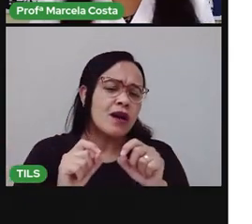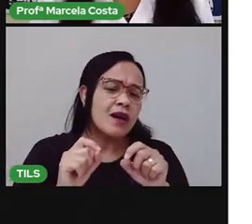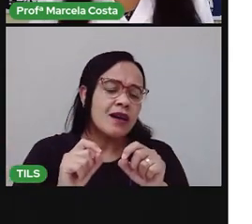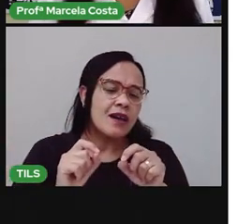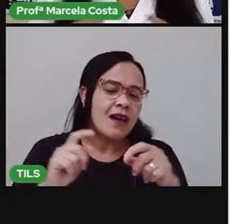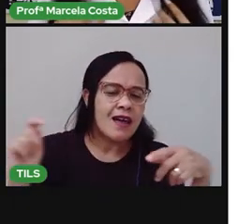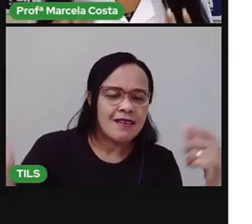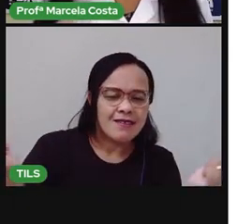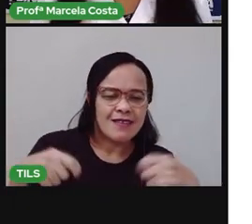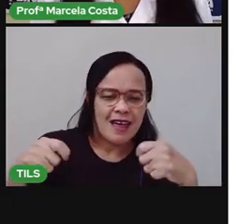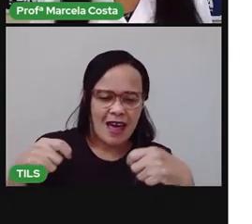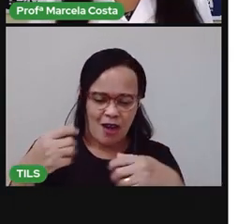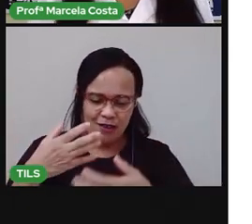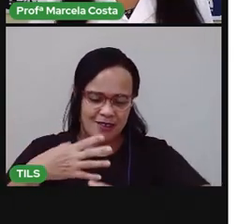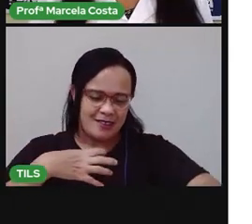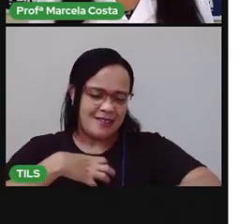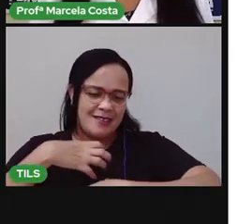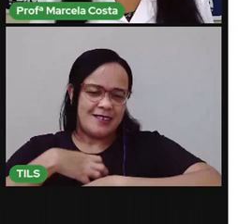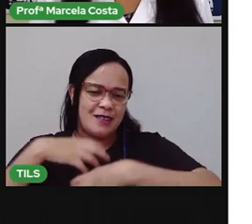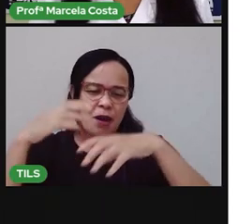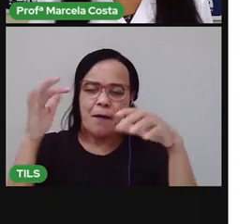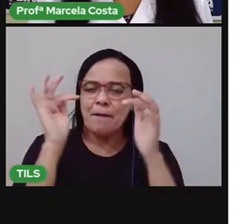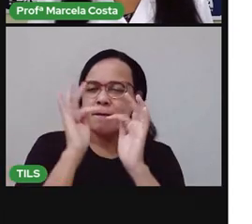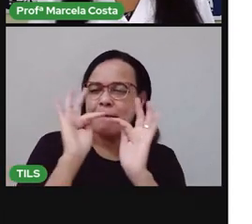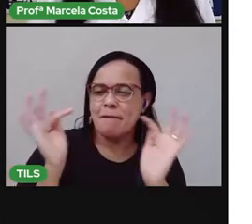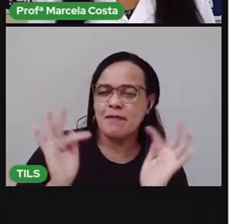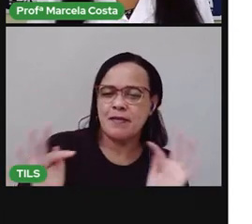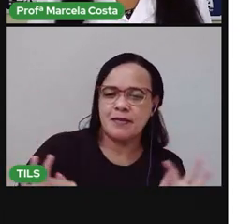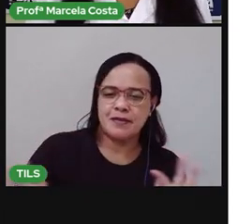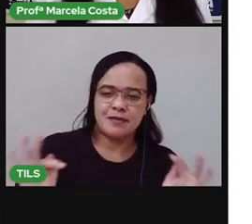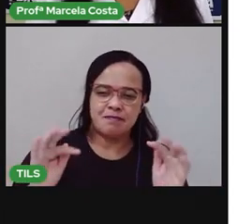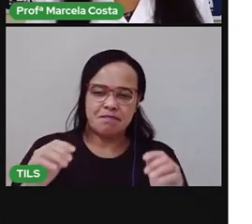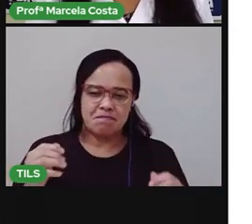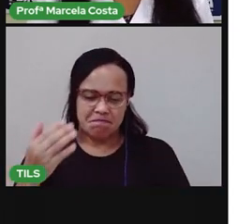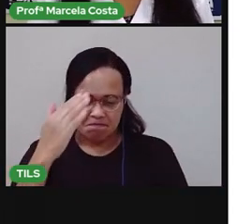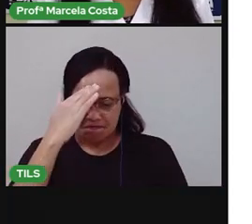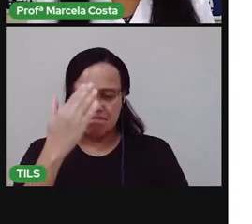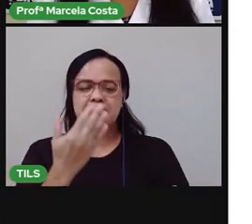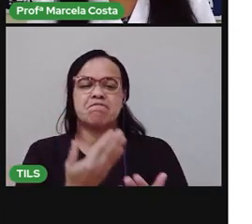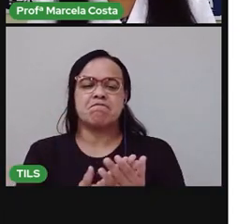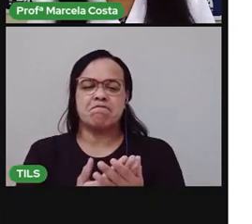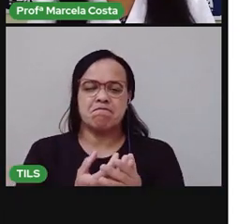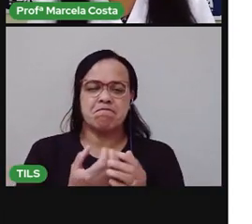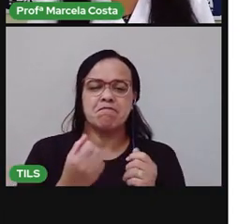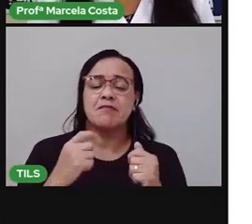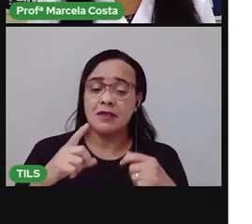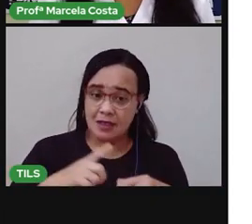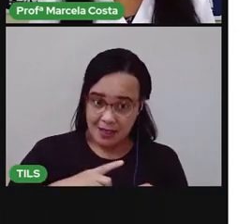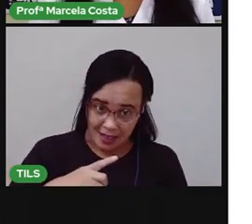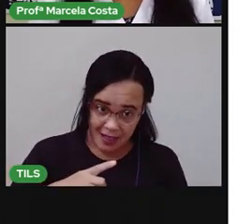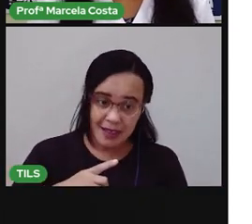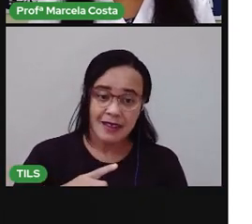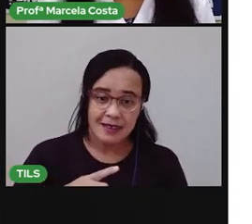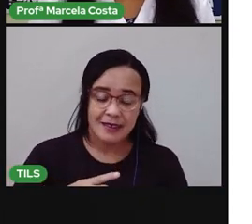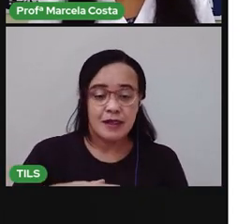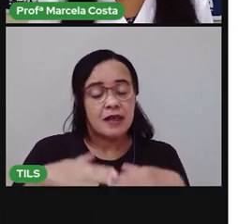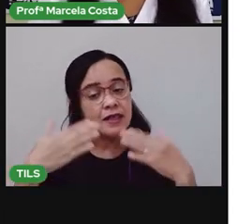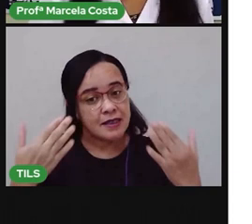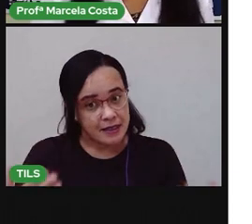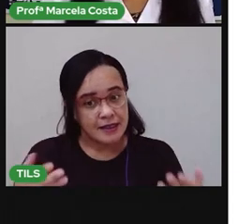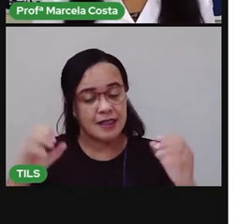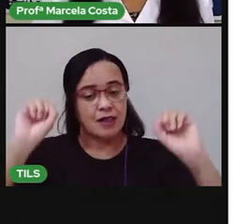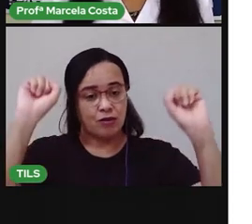sentir bem, feliz, confiante. Então, você pode fazer atividade física na sua